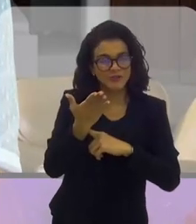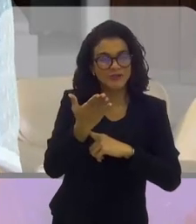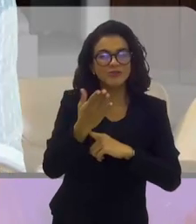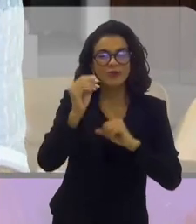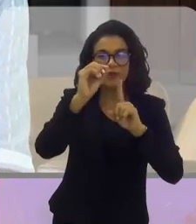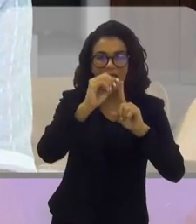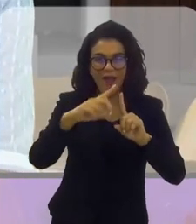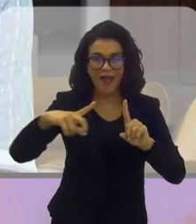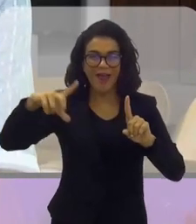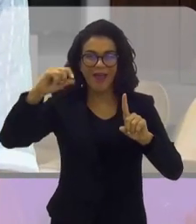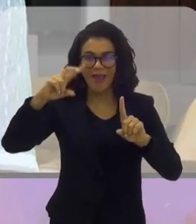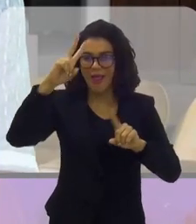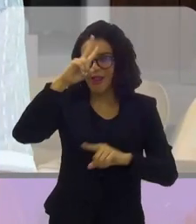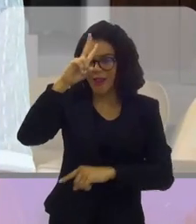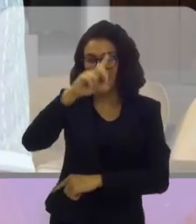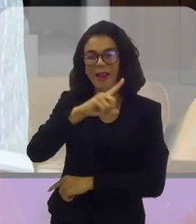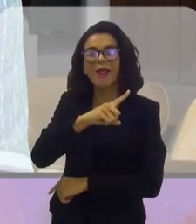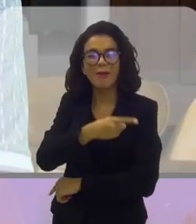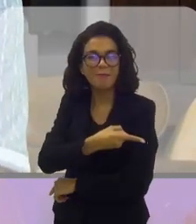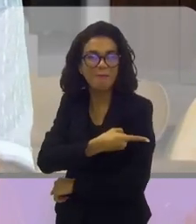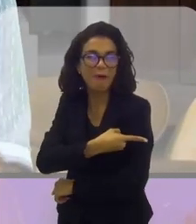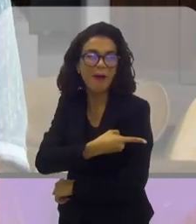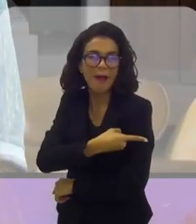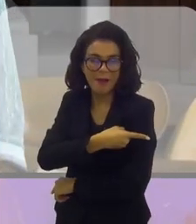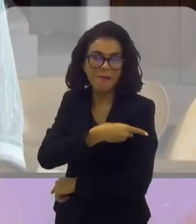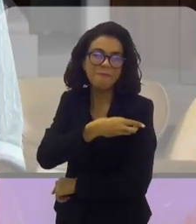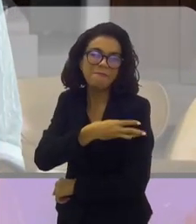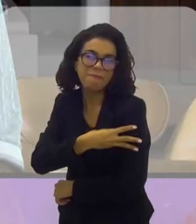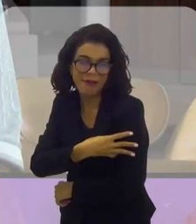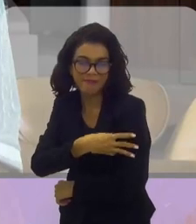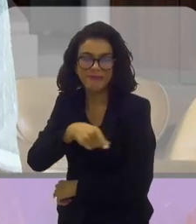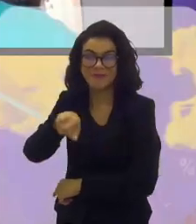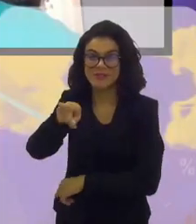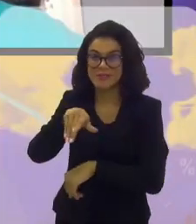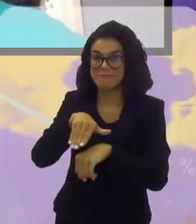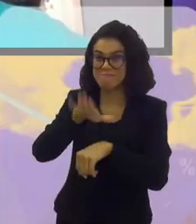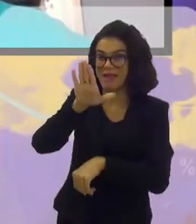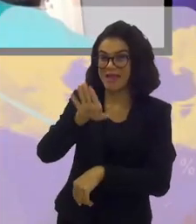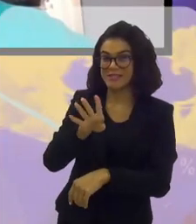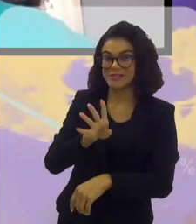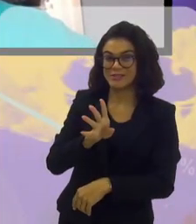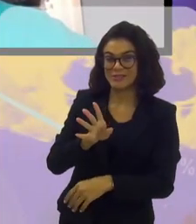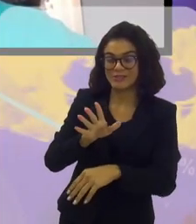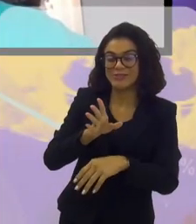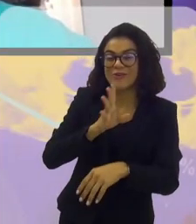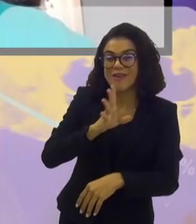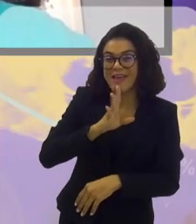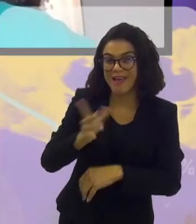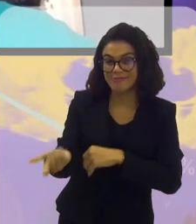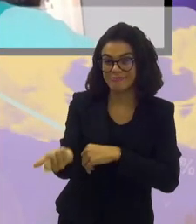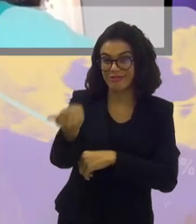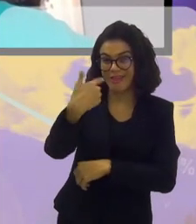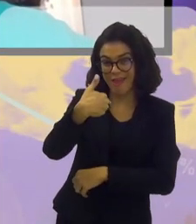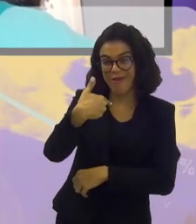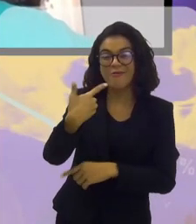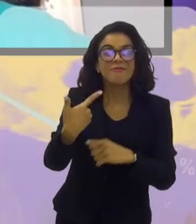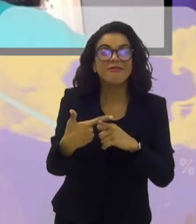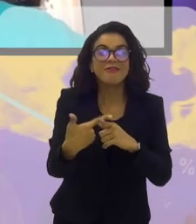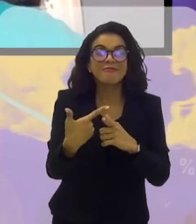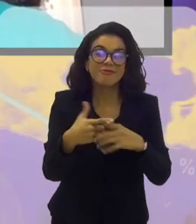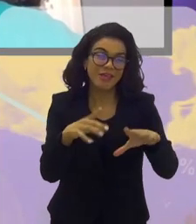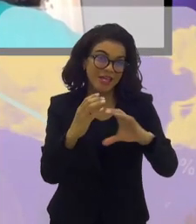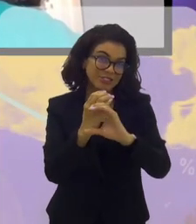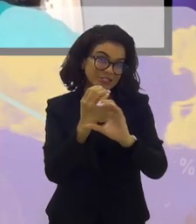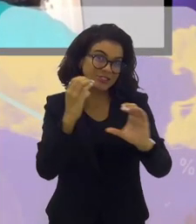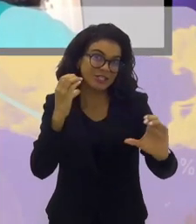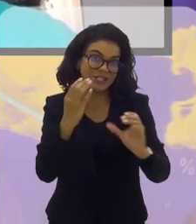no antigo primário, eu estudei a fotossíntese, você estudou muito mais, afinal de contas, você teve que ir muito mais a fundo por ser